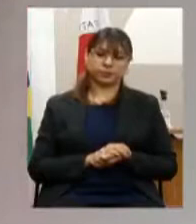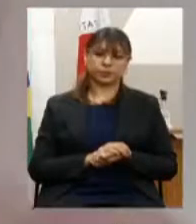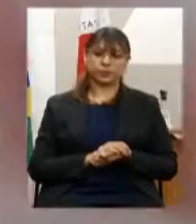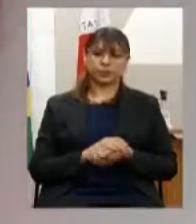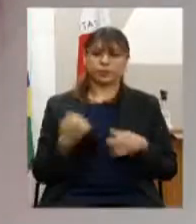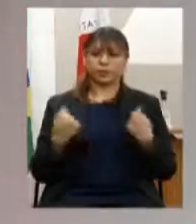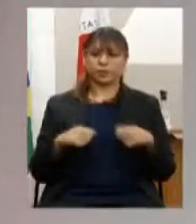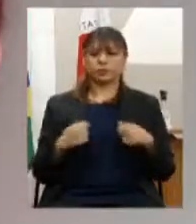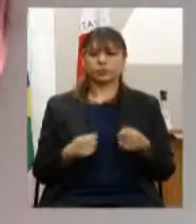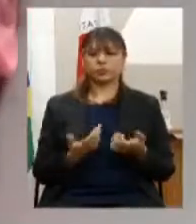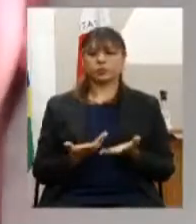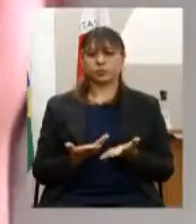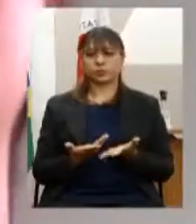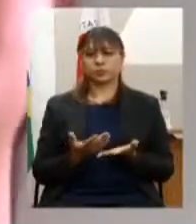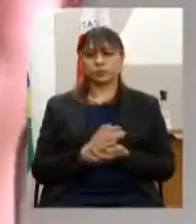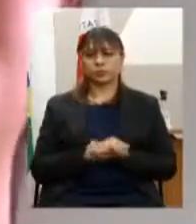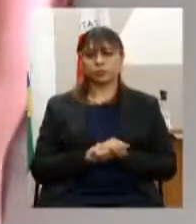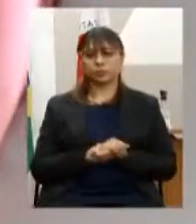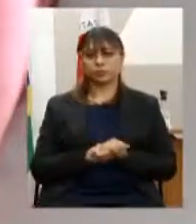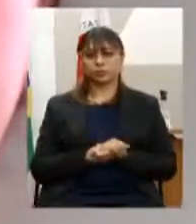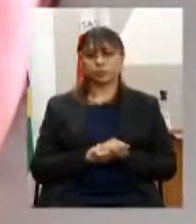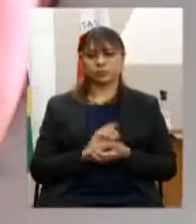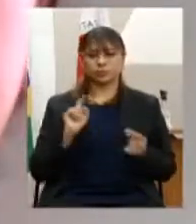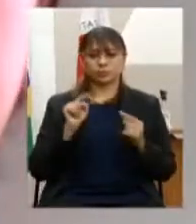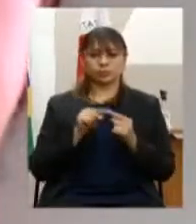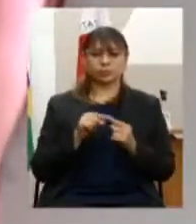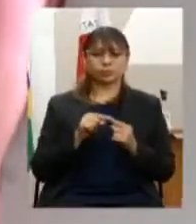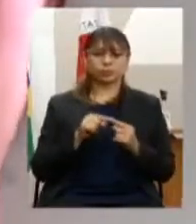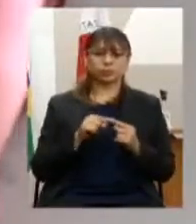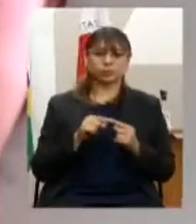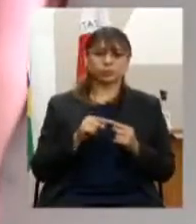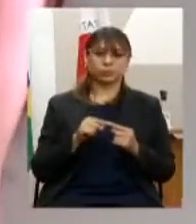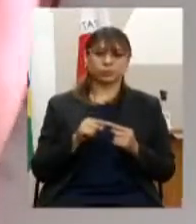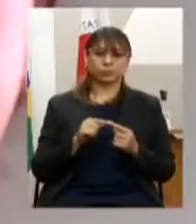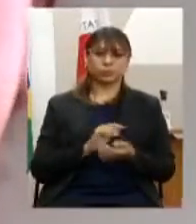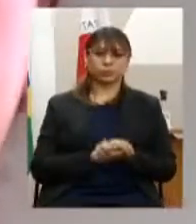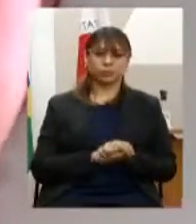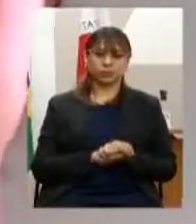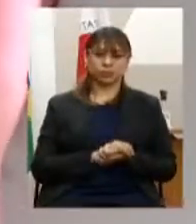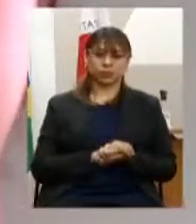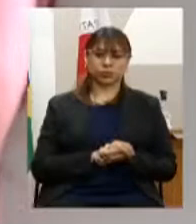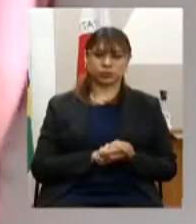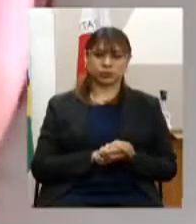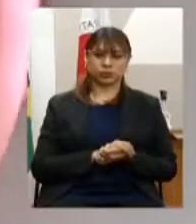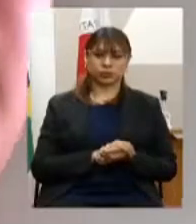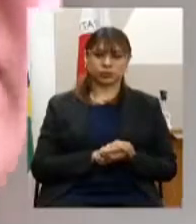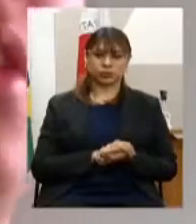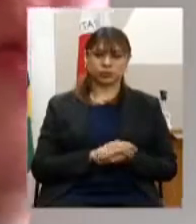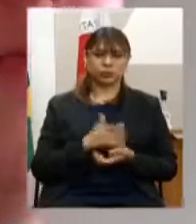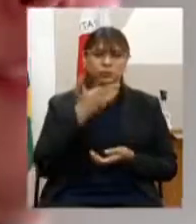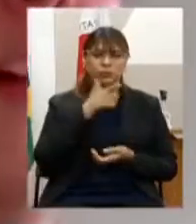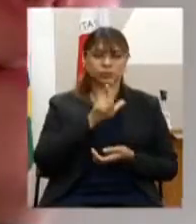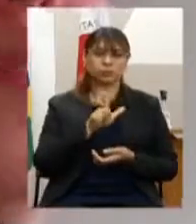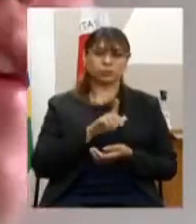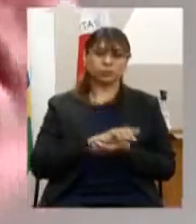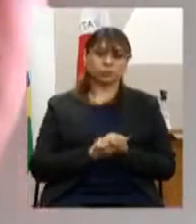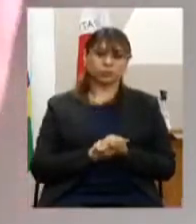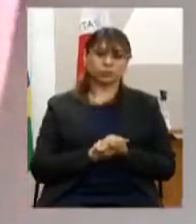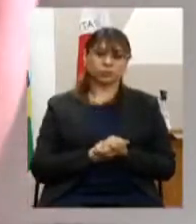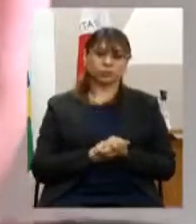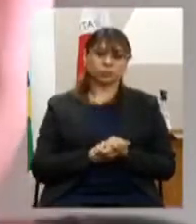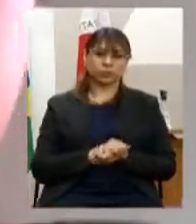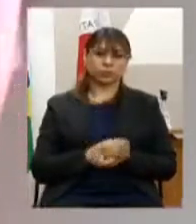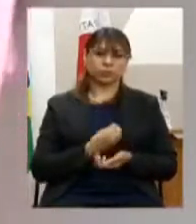o foco desse cuidado deve sempre primeiro levar em consideração a moradia que o cuidado em saúde